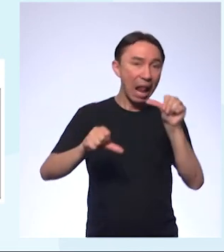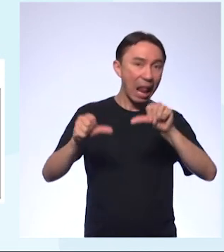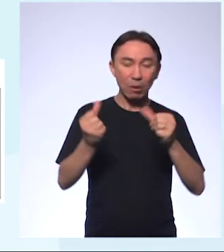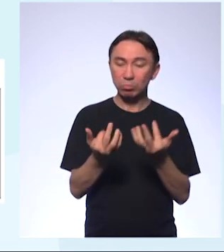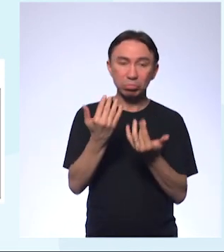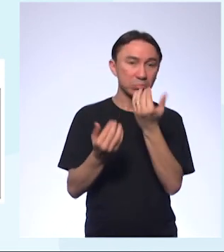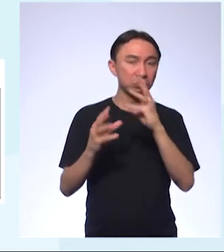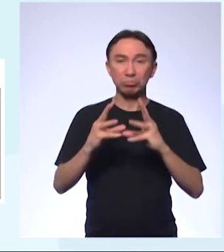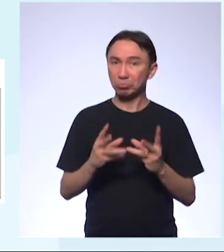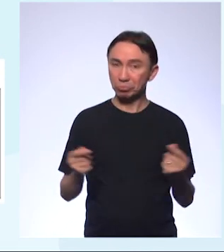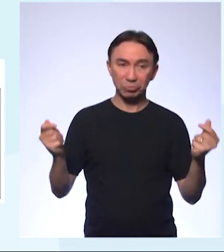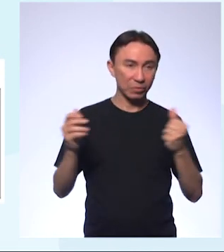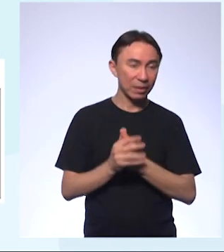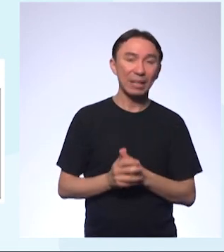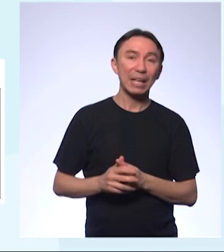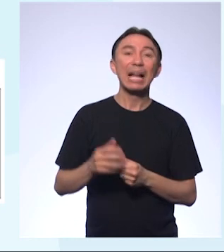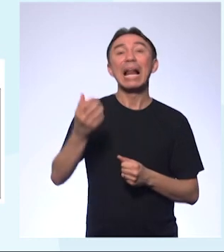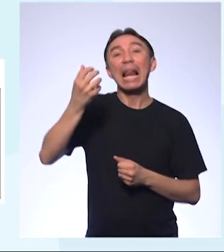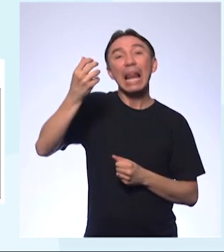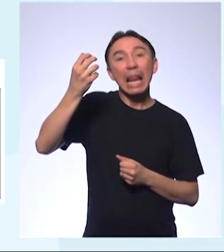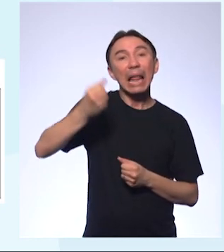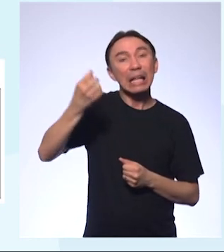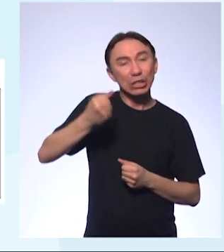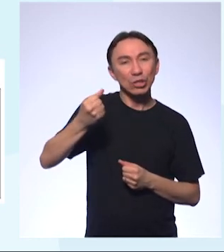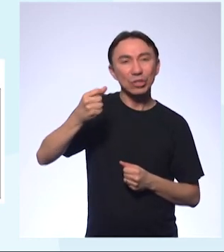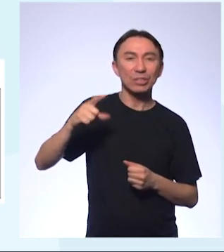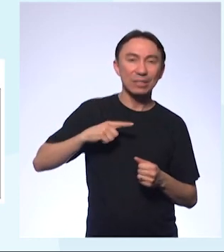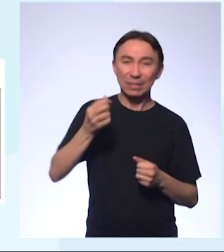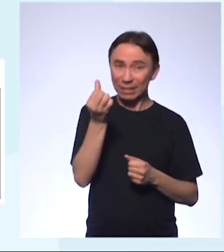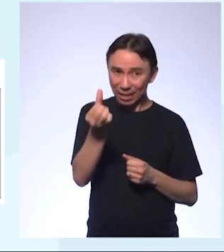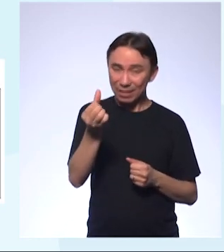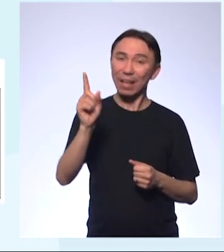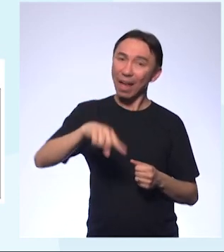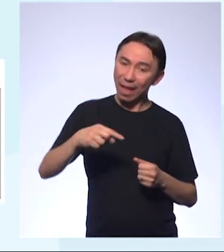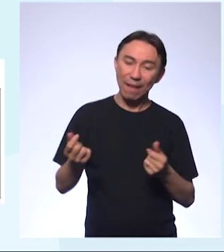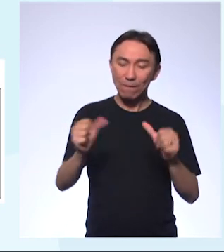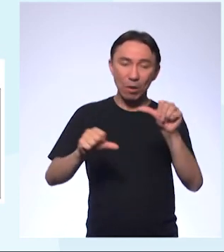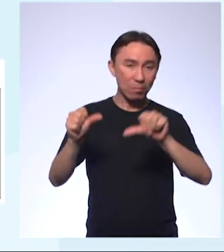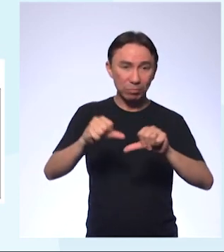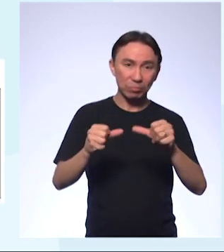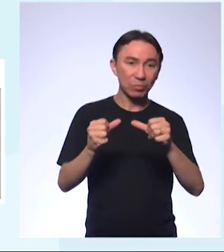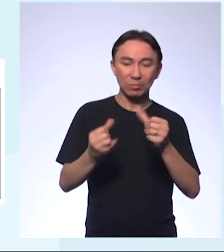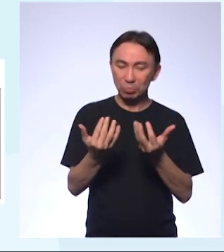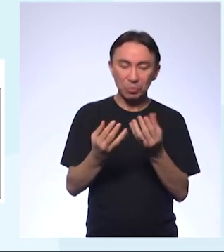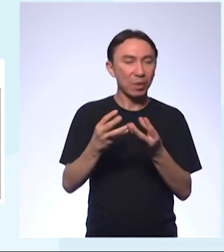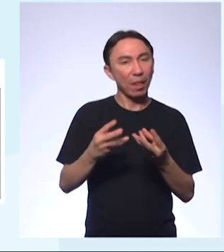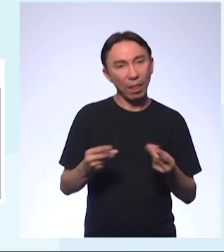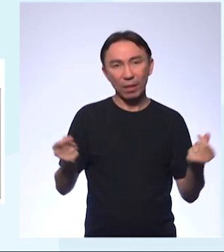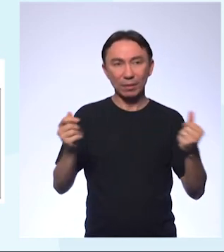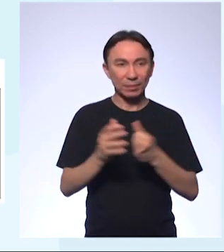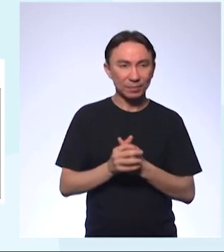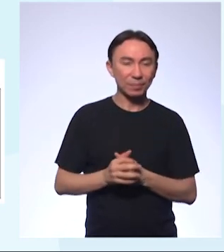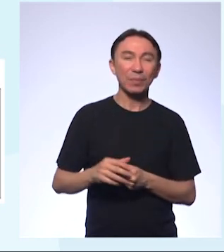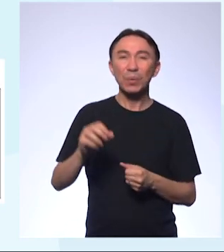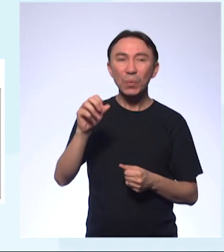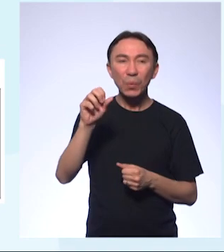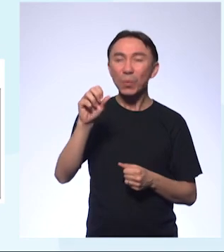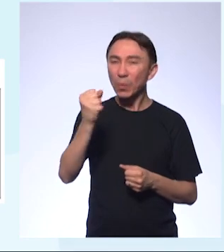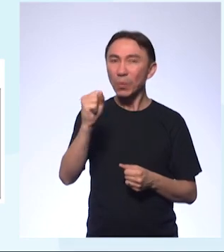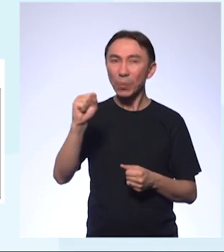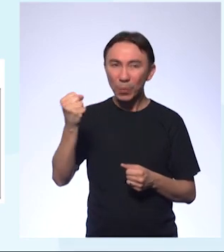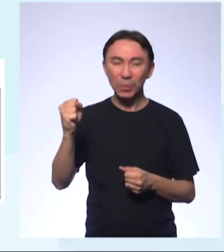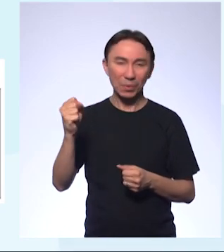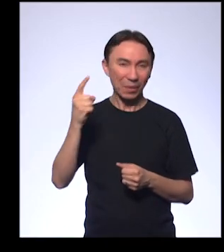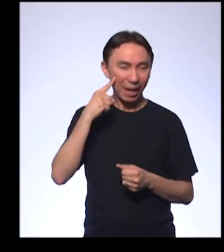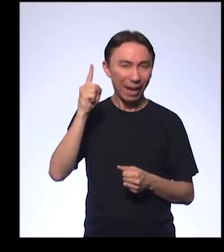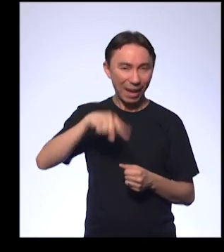vaca, 6, é ácido. A clara de ovo e a água do mar são alcalinas ou básicas. E o último, água